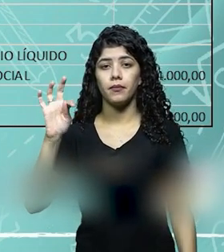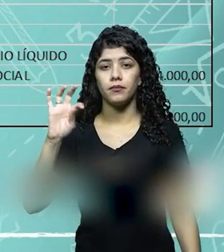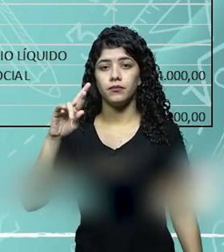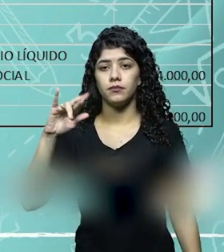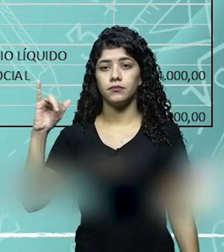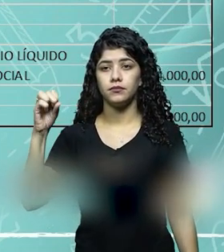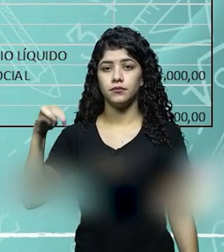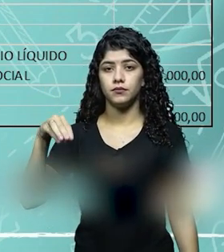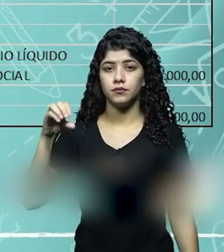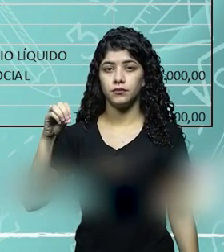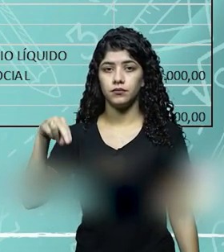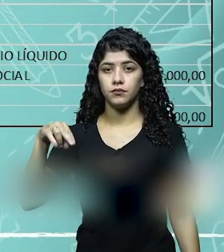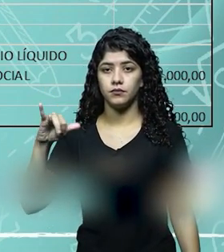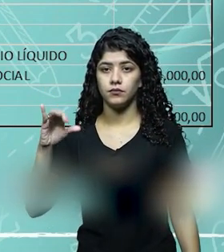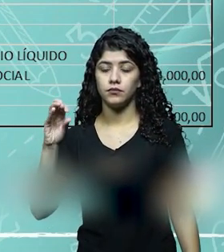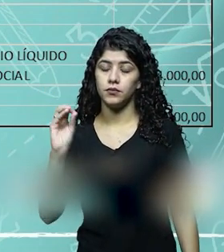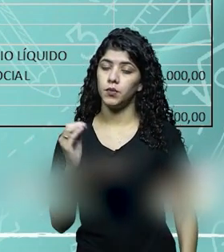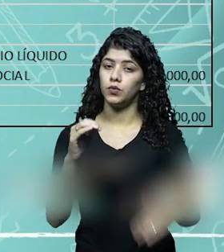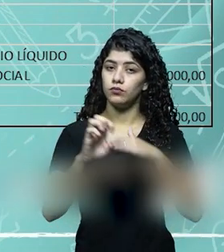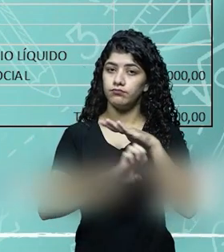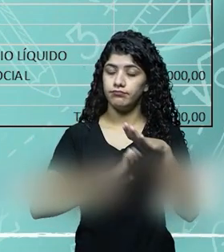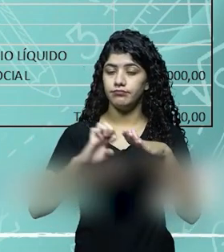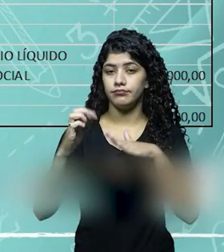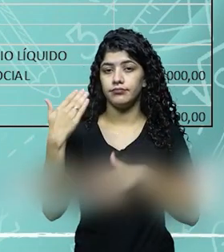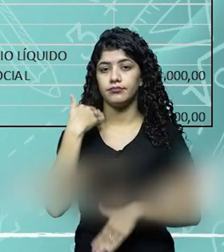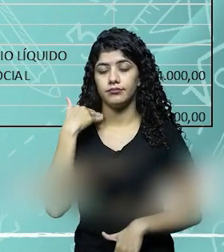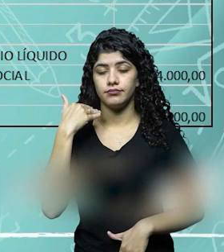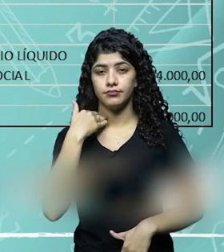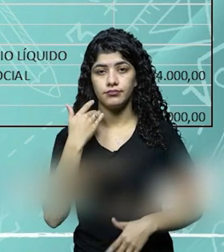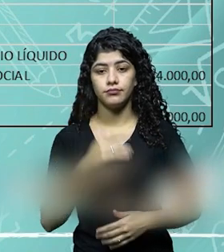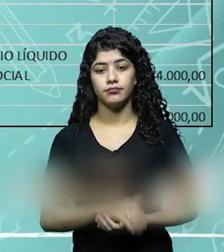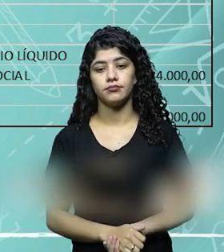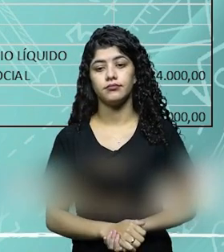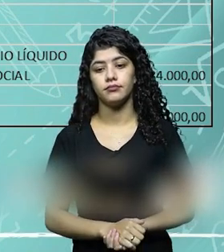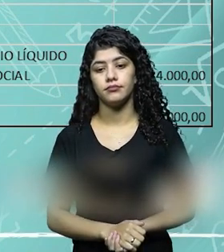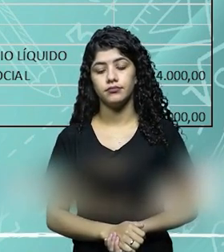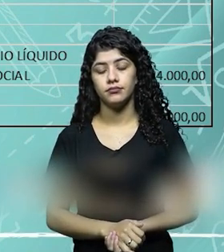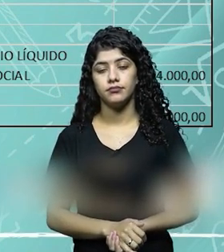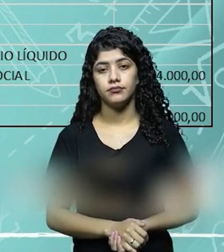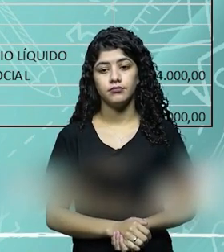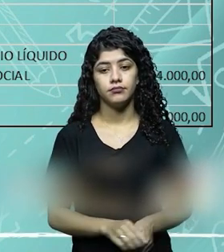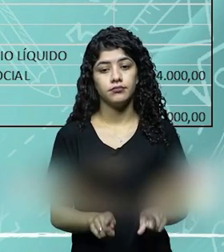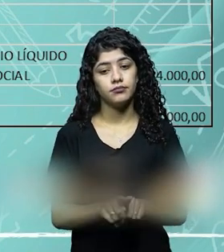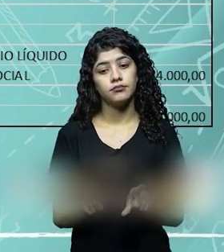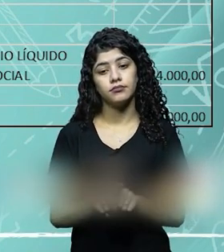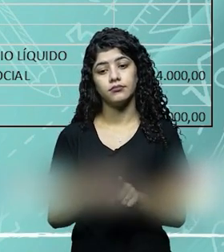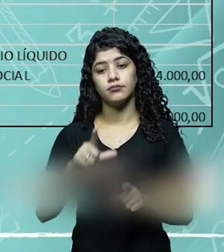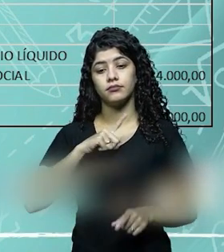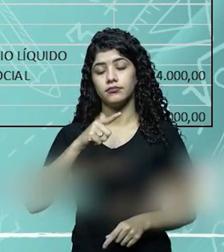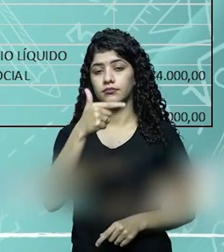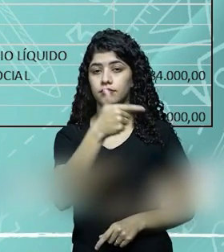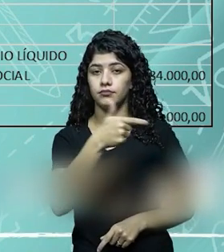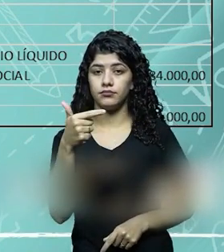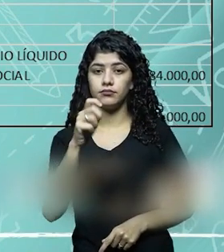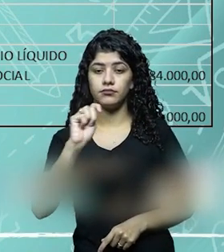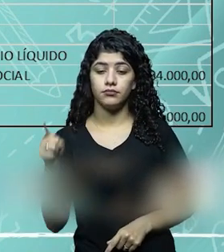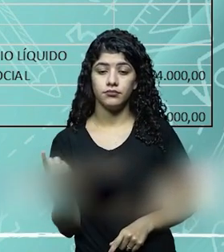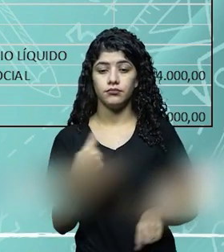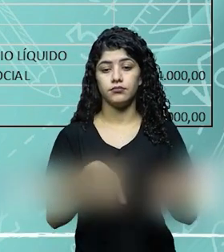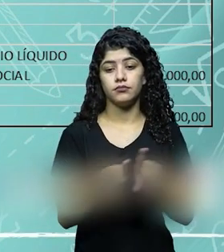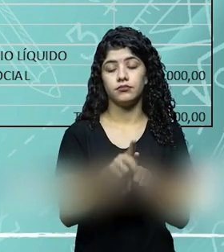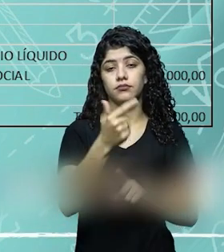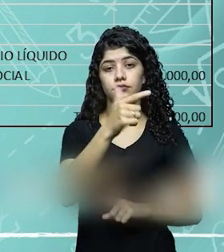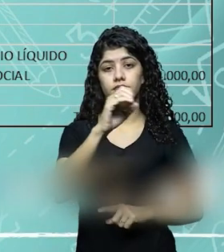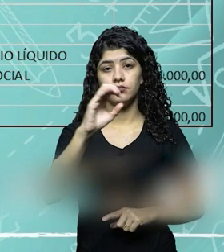tem. Ela tem 12 mil no caixa, 450 mil no banco, e tem 22 mil de máquinas agrícolas, e 200